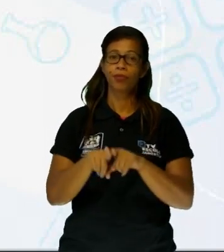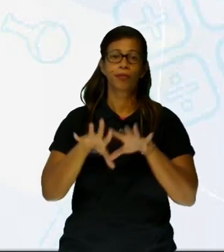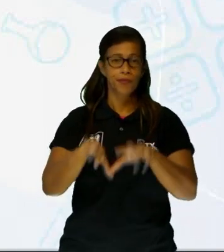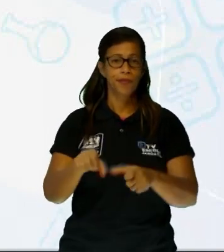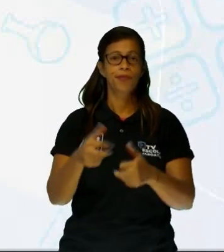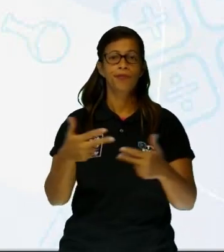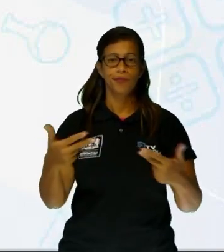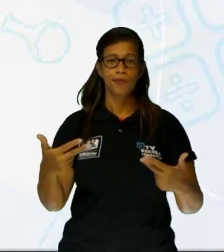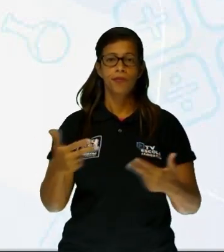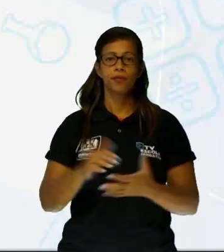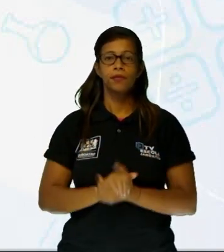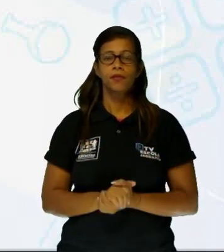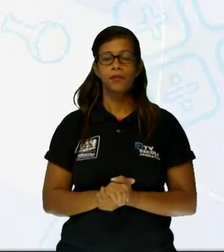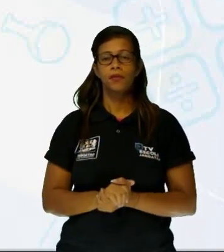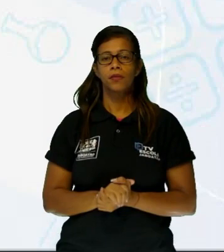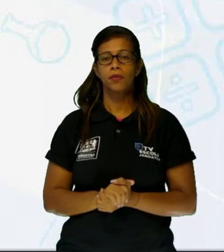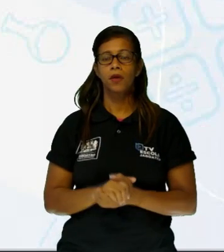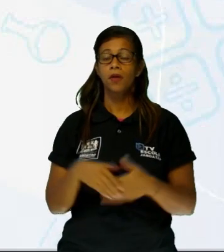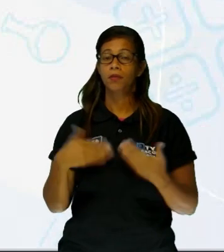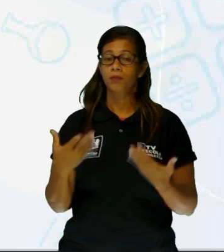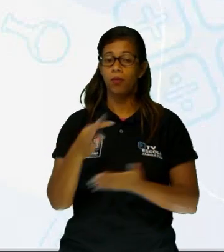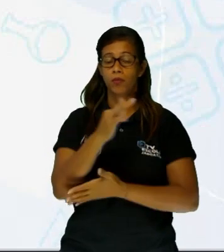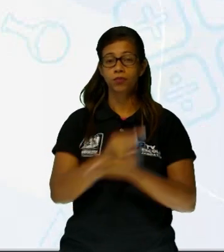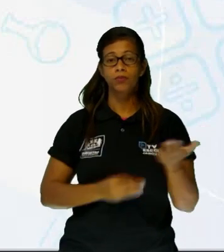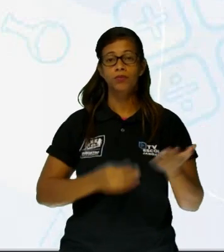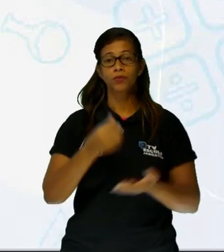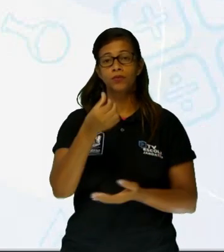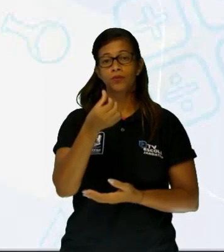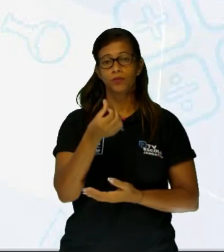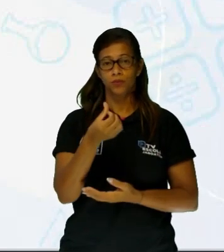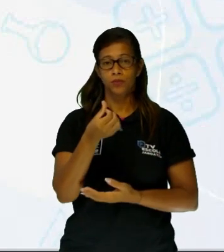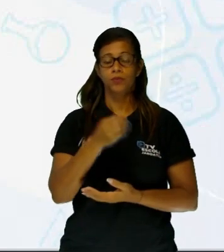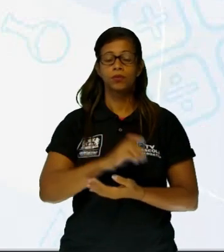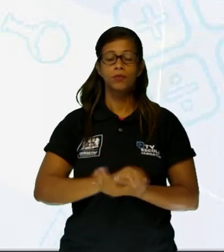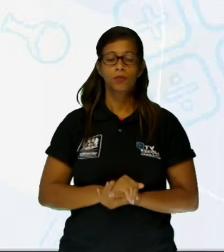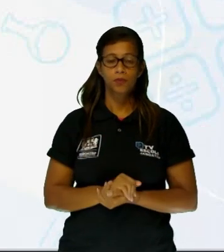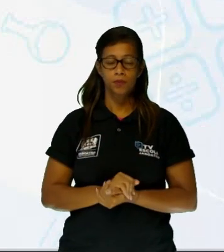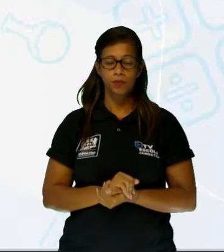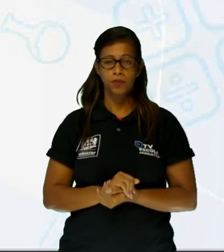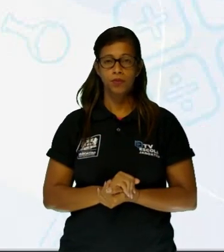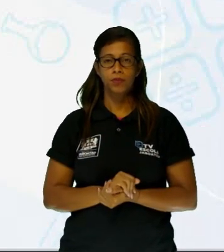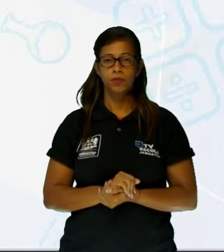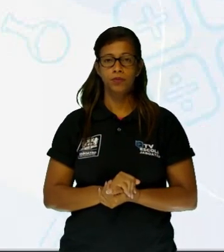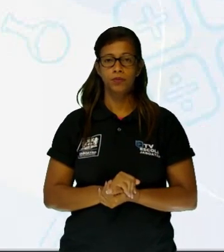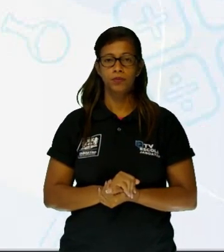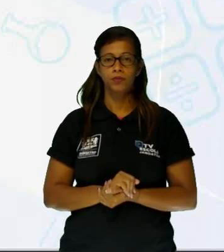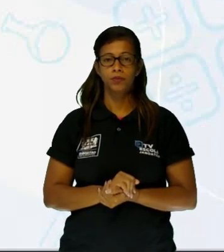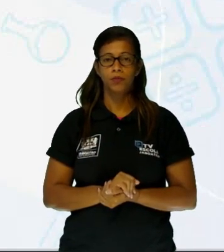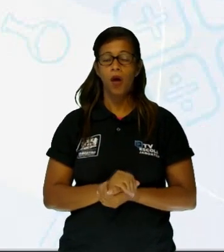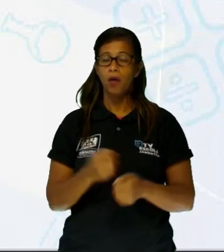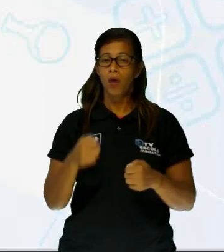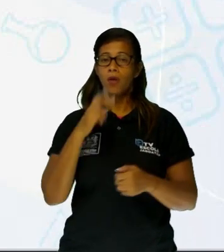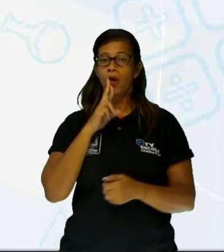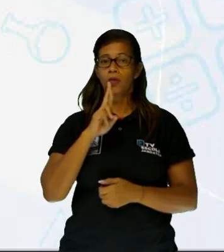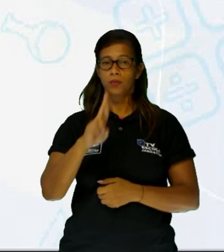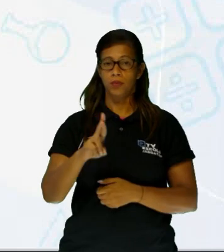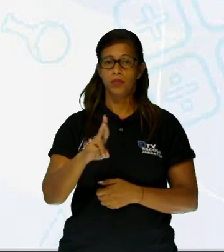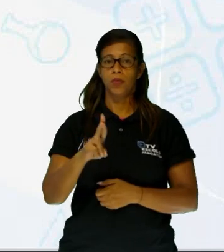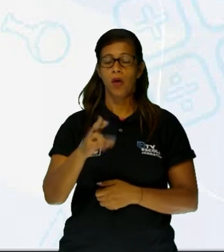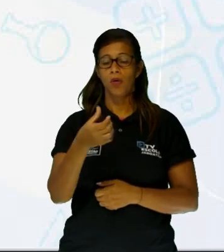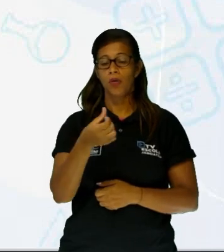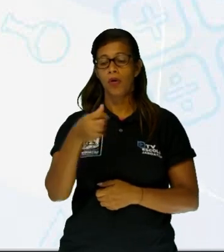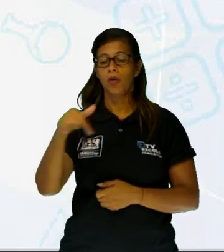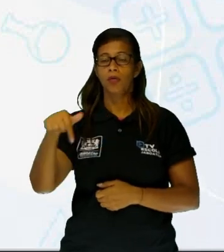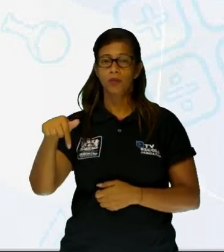Questão 6. O trecho a seguir deve ser utilizado para responder as questões 6 e 7. Eis o trecho. O